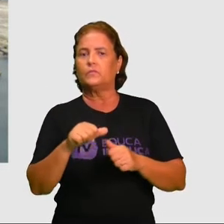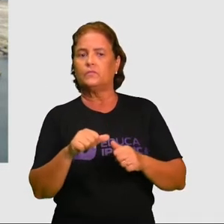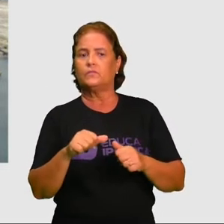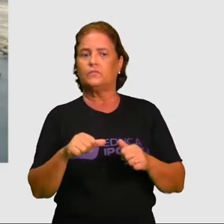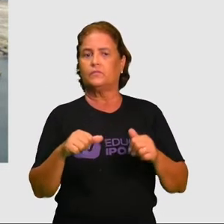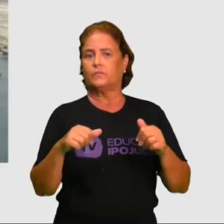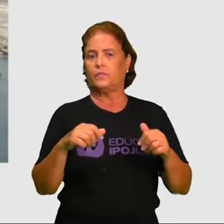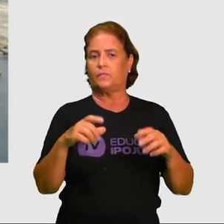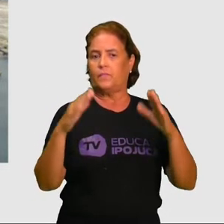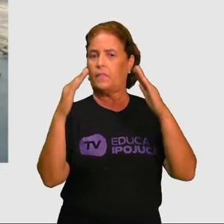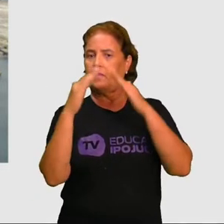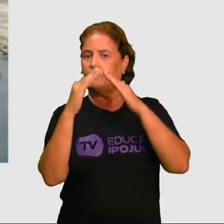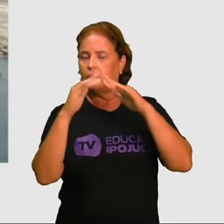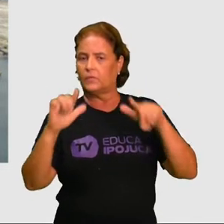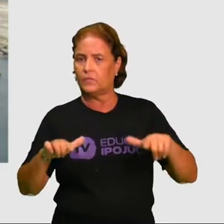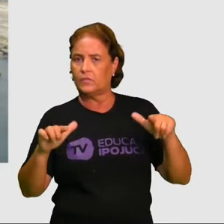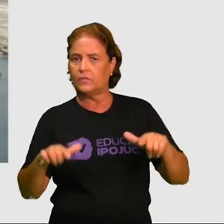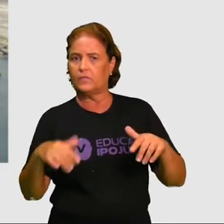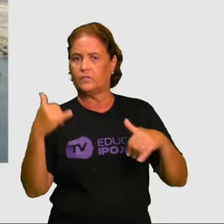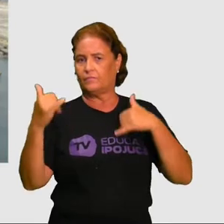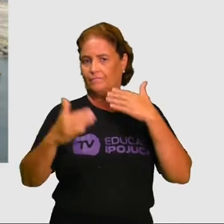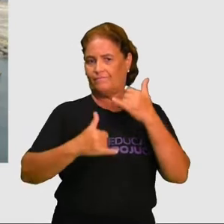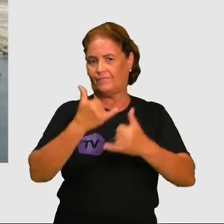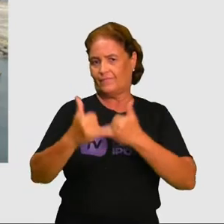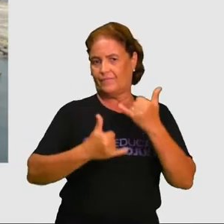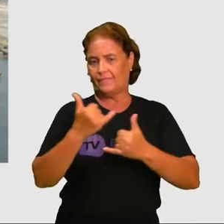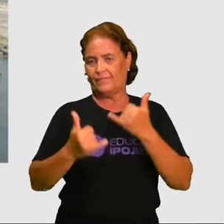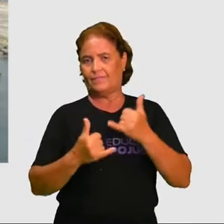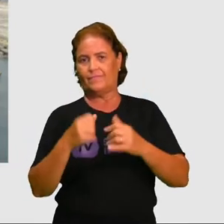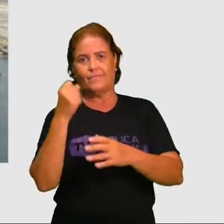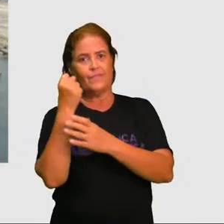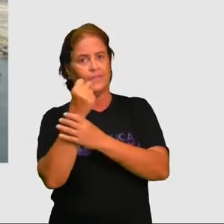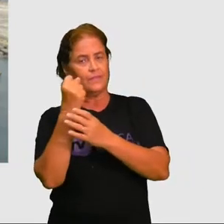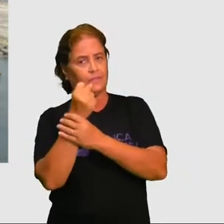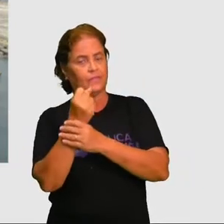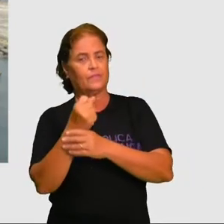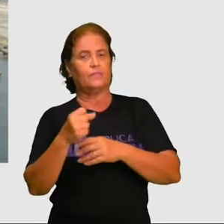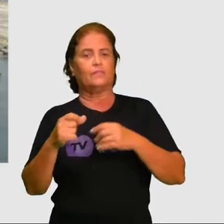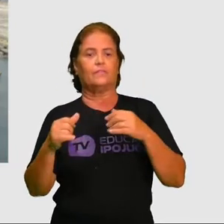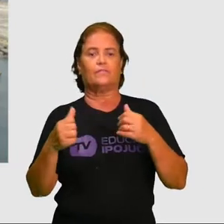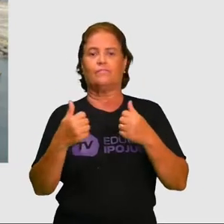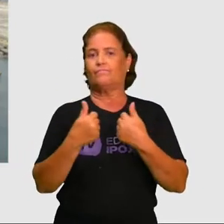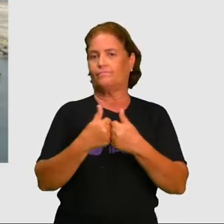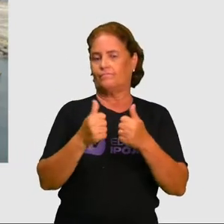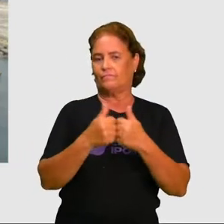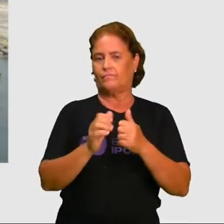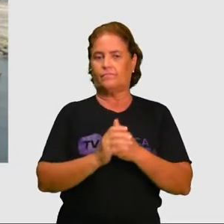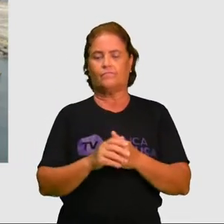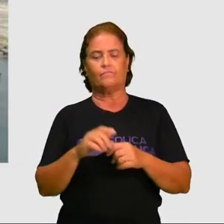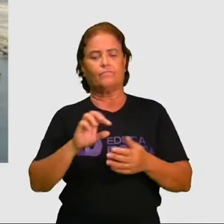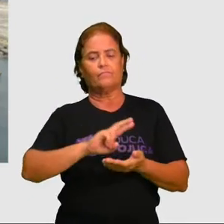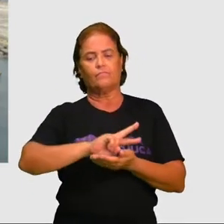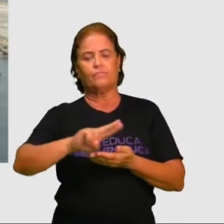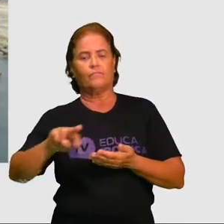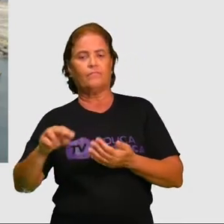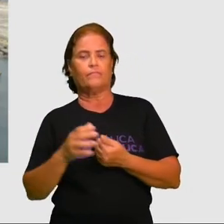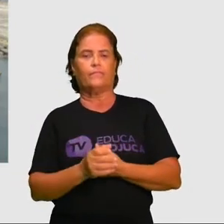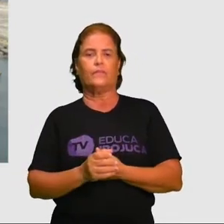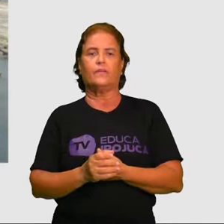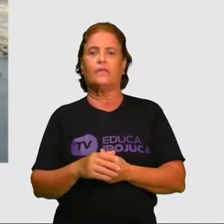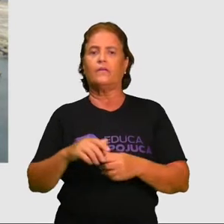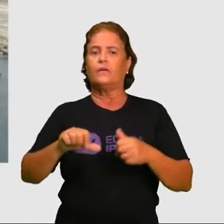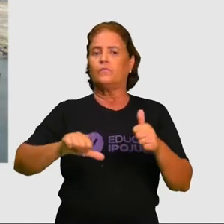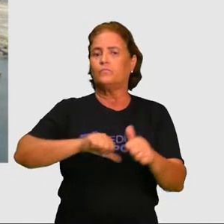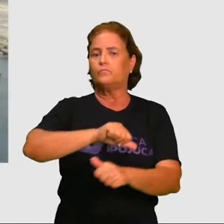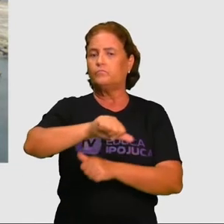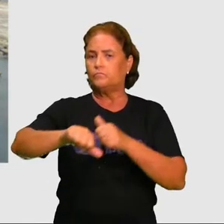comercial, segurança, saúde, transporte, etc. As transformações dessas paisagens foram